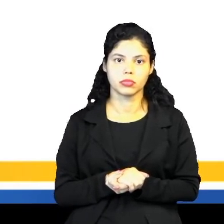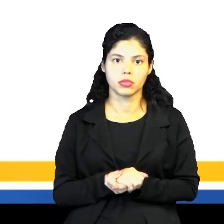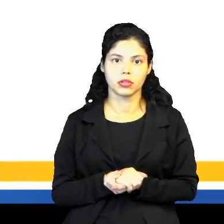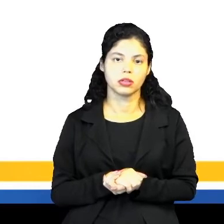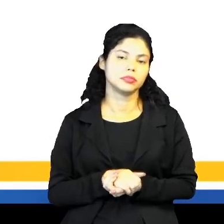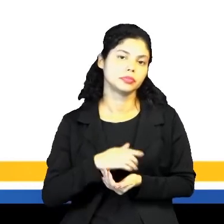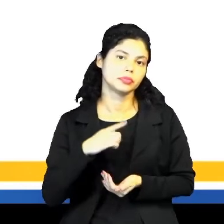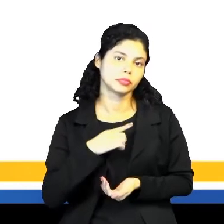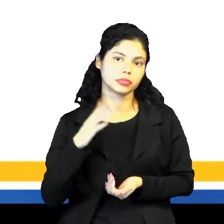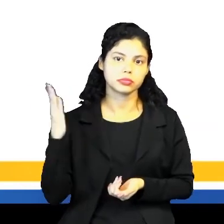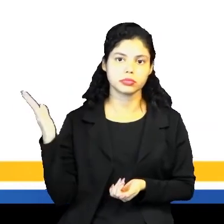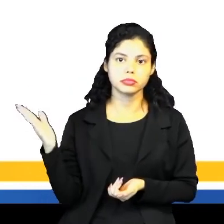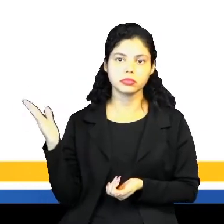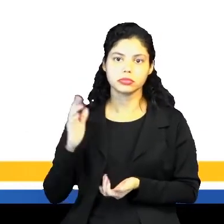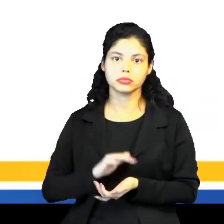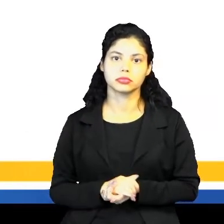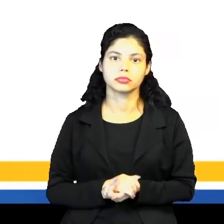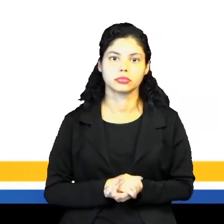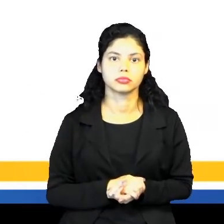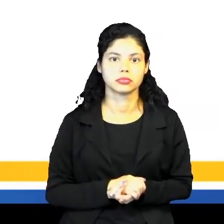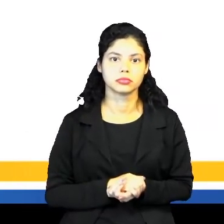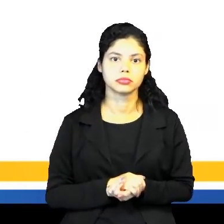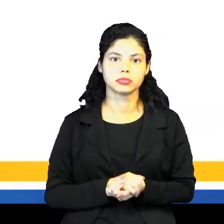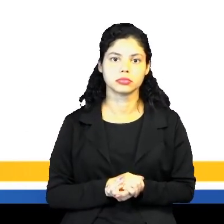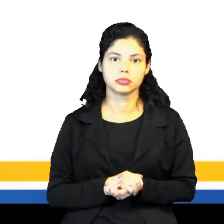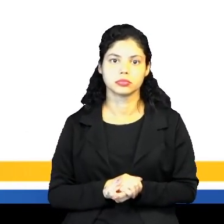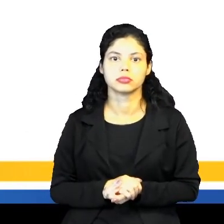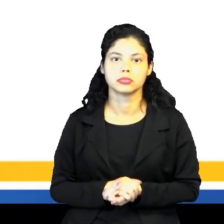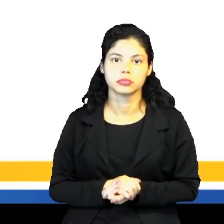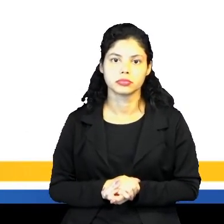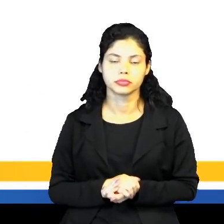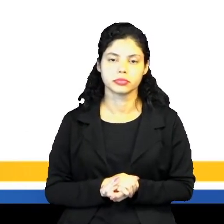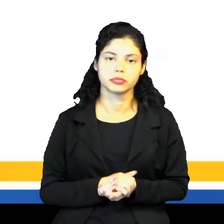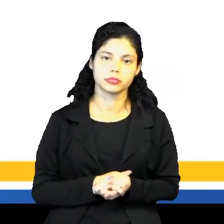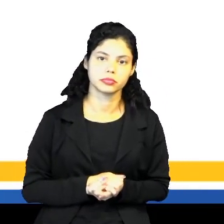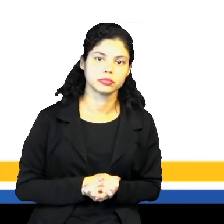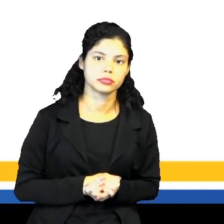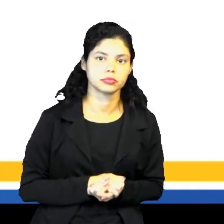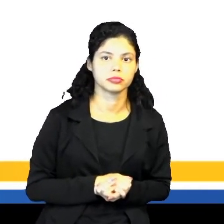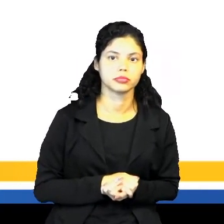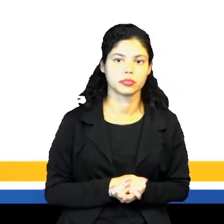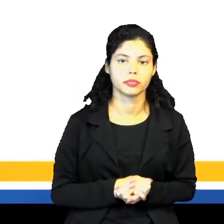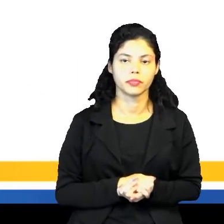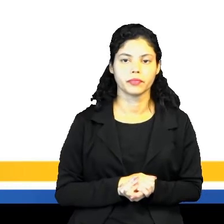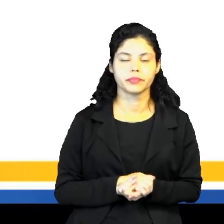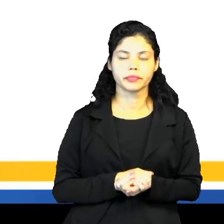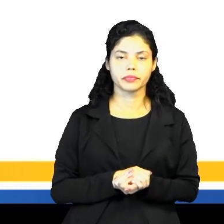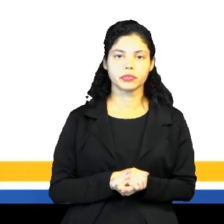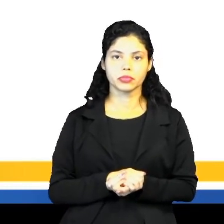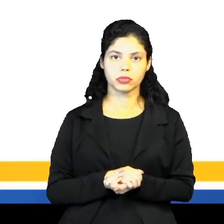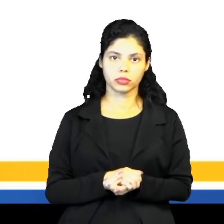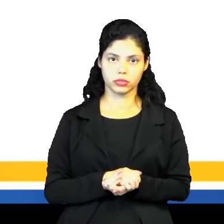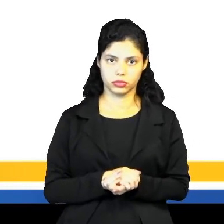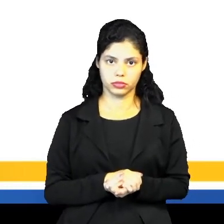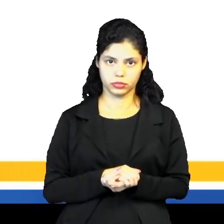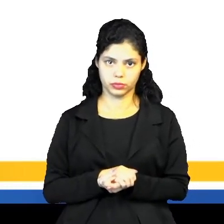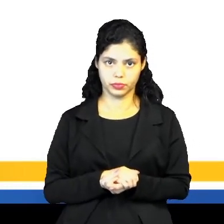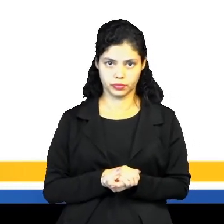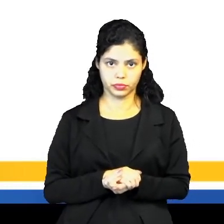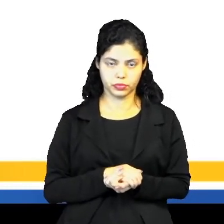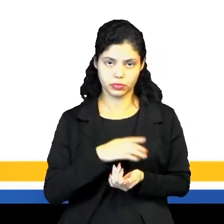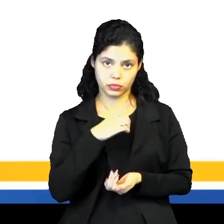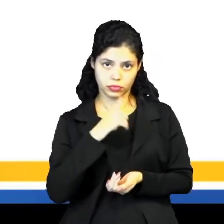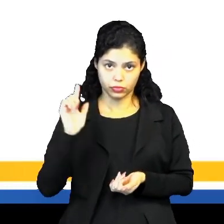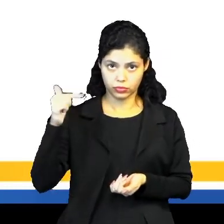Aí nós temos, né? A Entradilha, né? Geralmente, a explorar